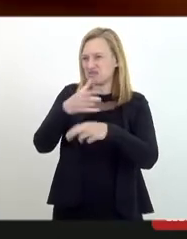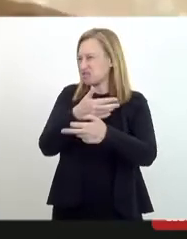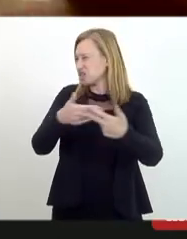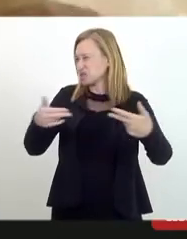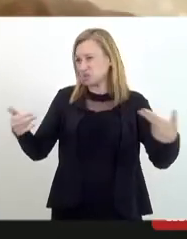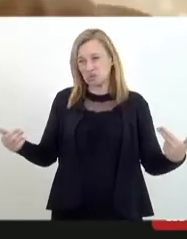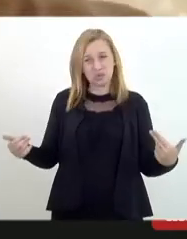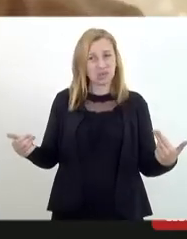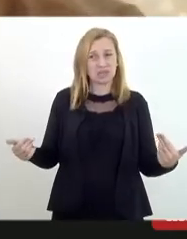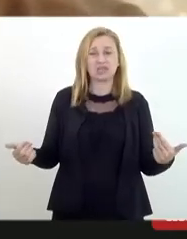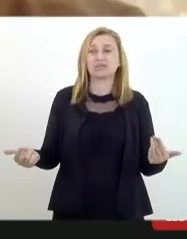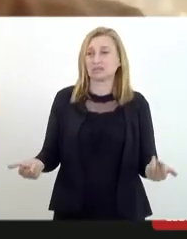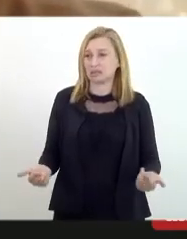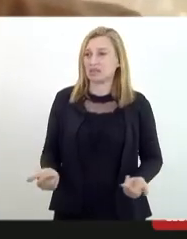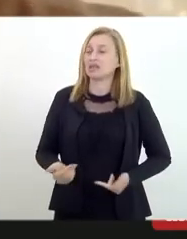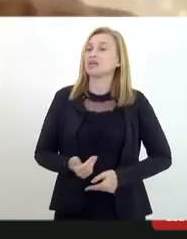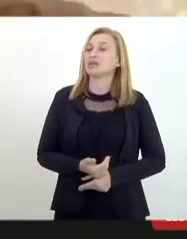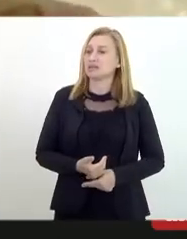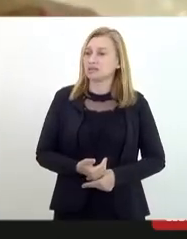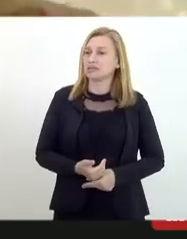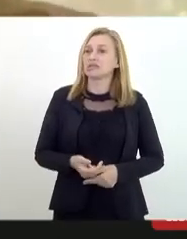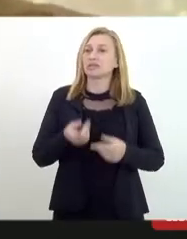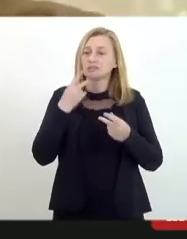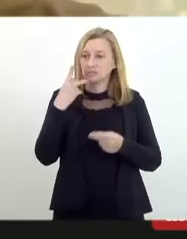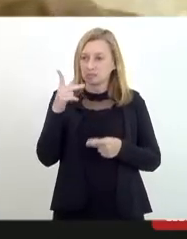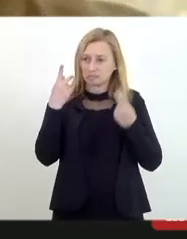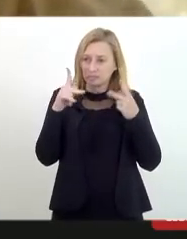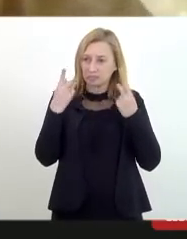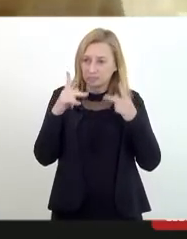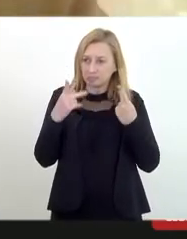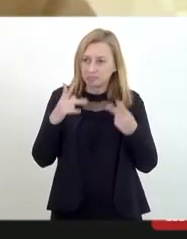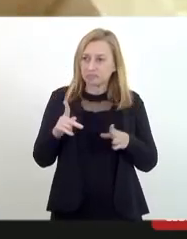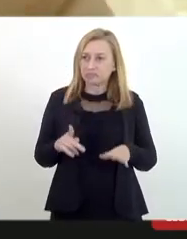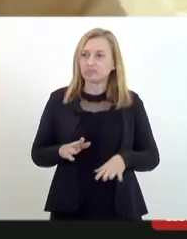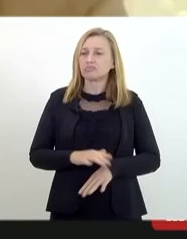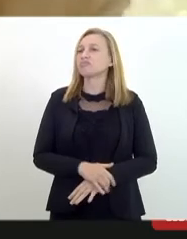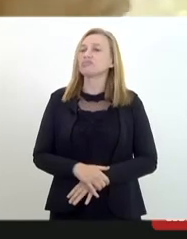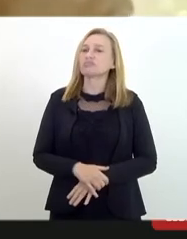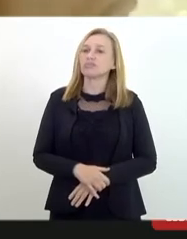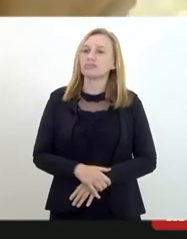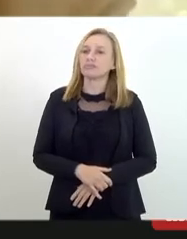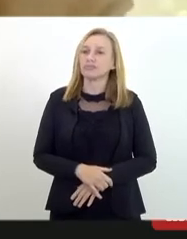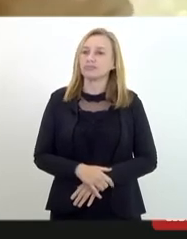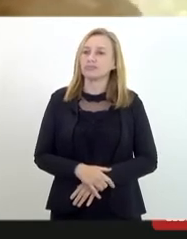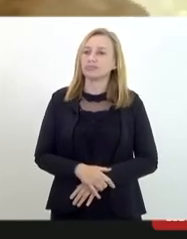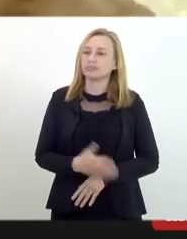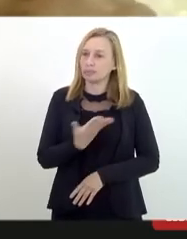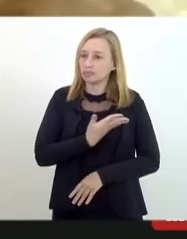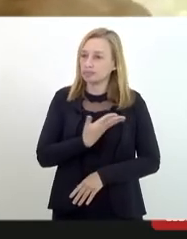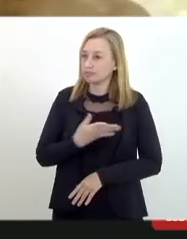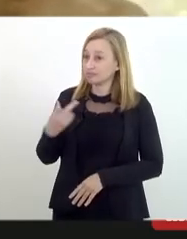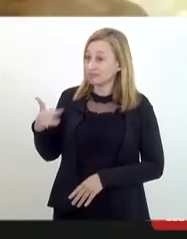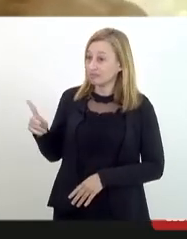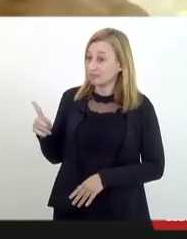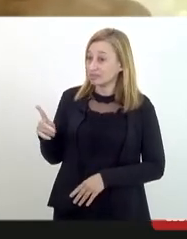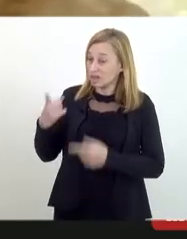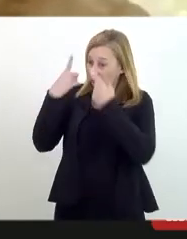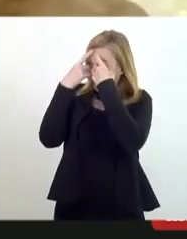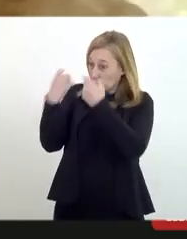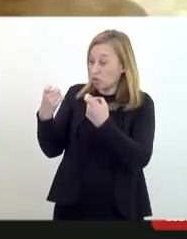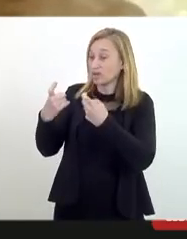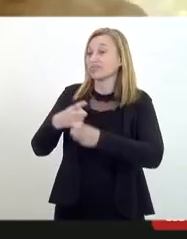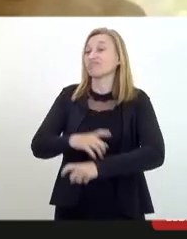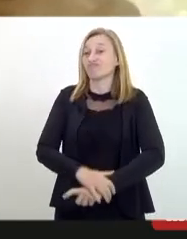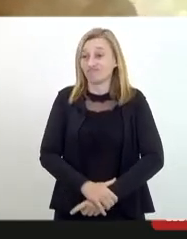pregações, etc. O braço direito dele é muito violento, é um rapaz muito